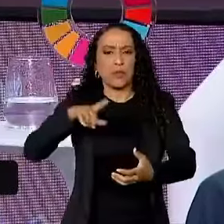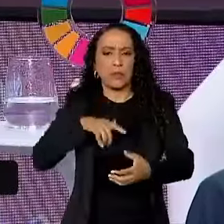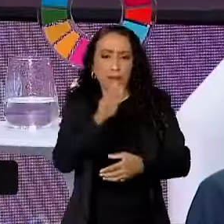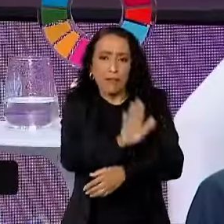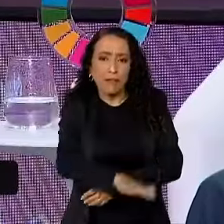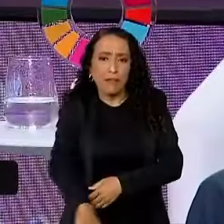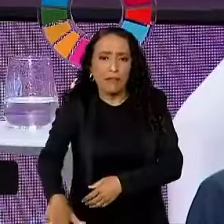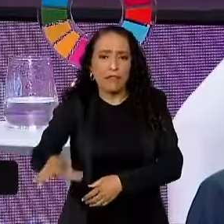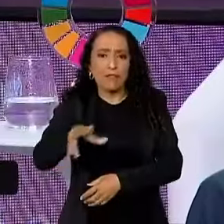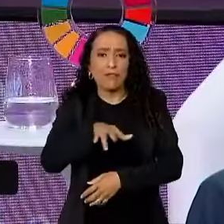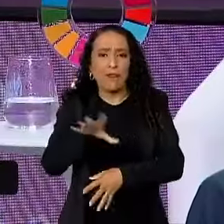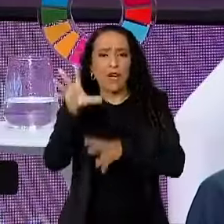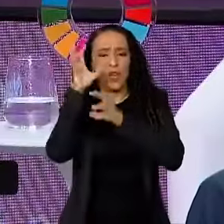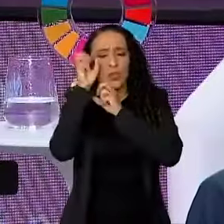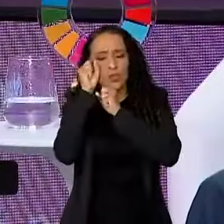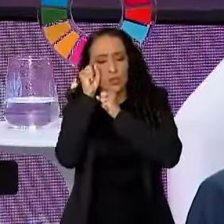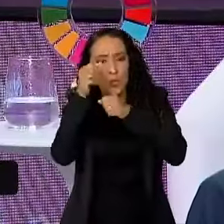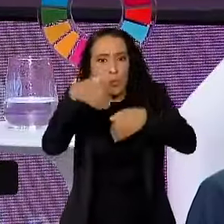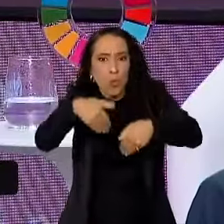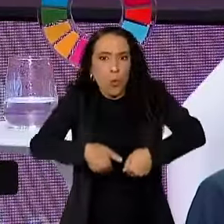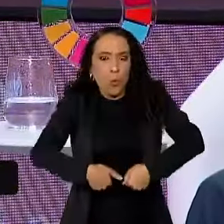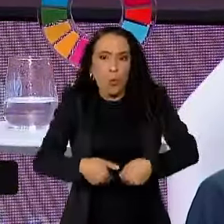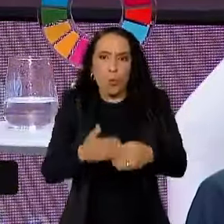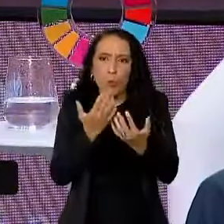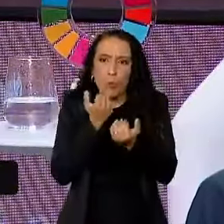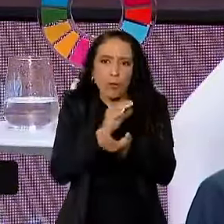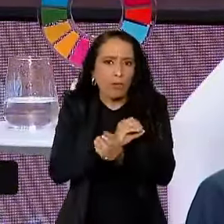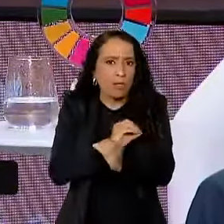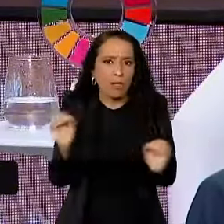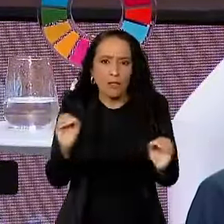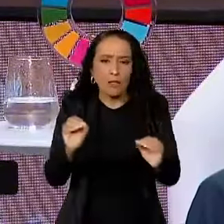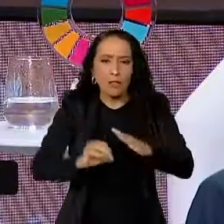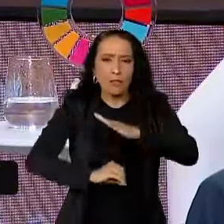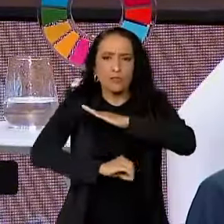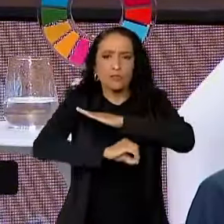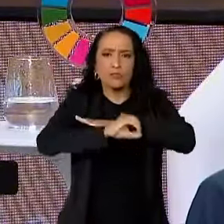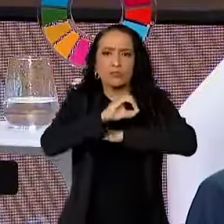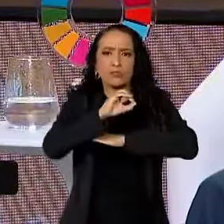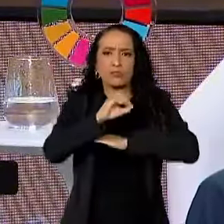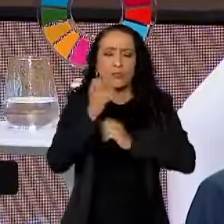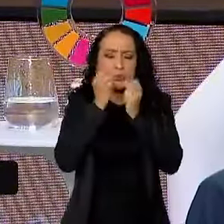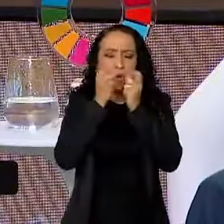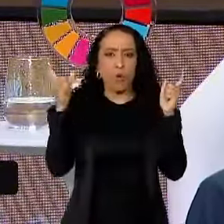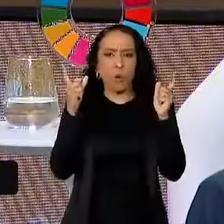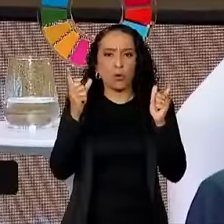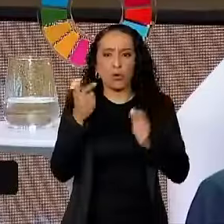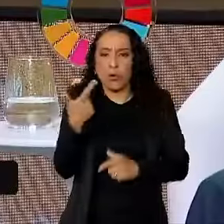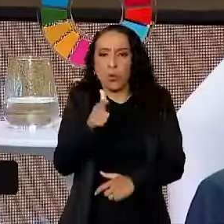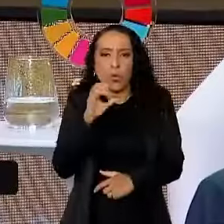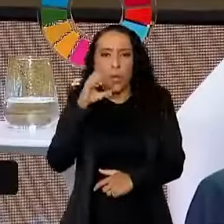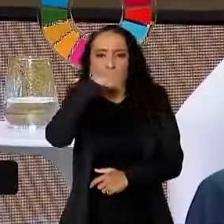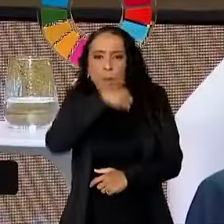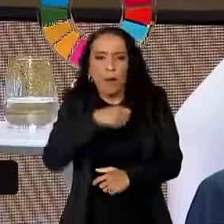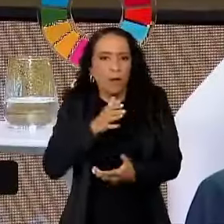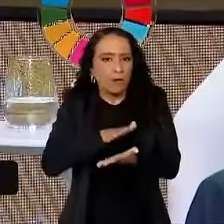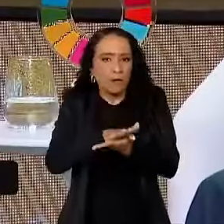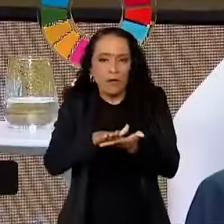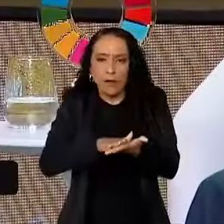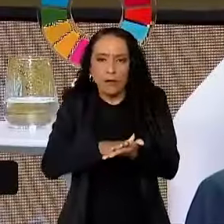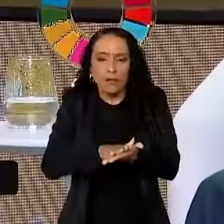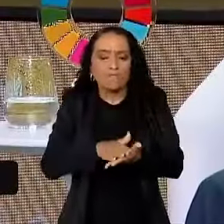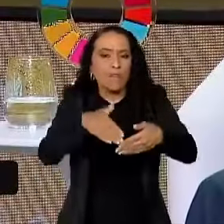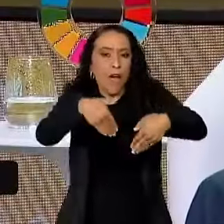de noite sem comer e levanta de manhã sem ter um pão com manteiga para tomar café. A fome